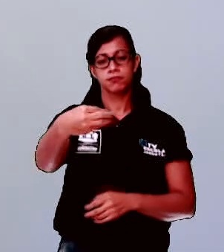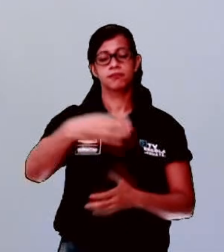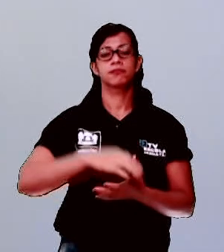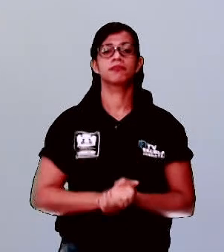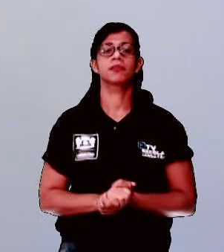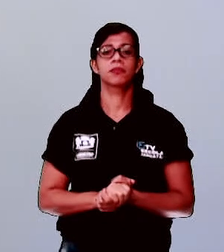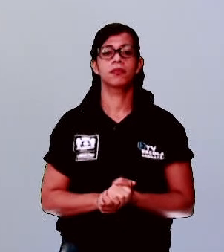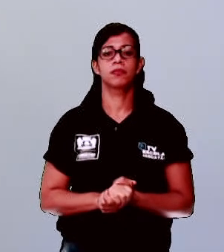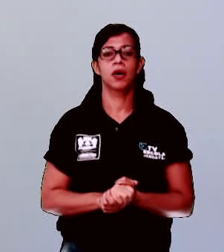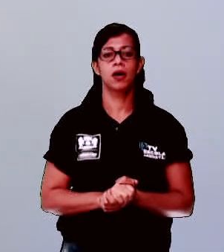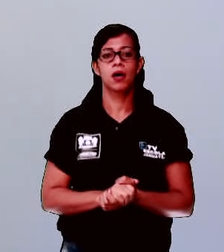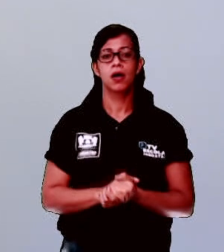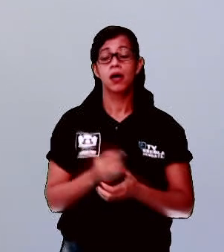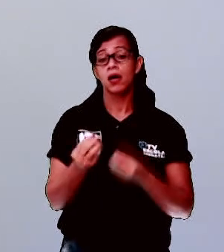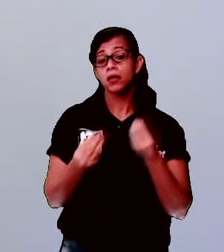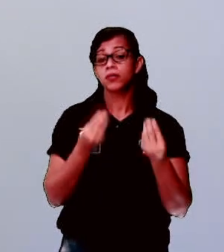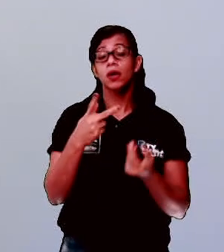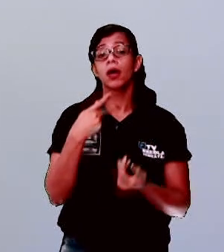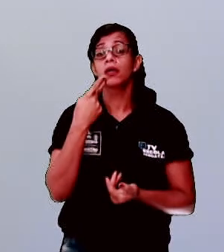forma oral.